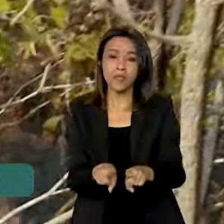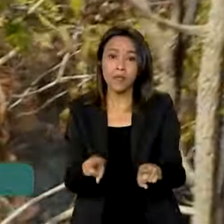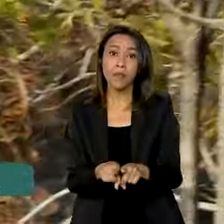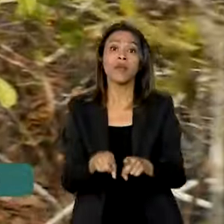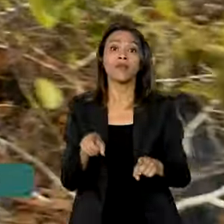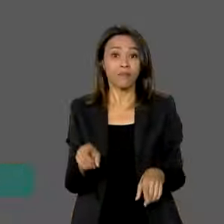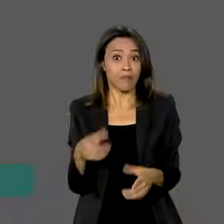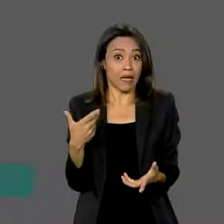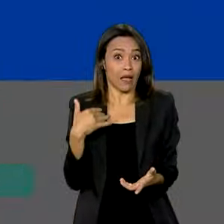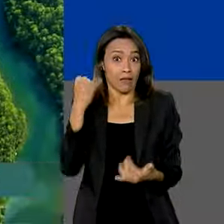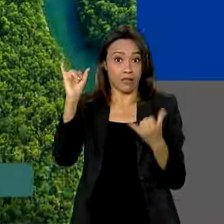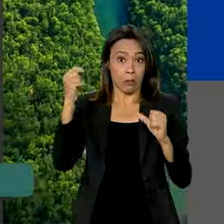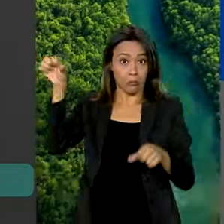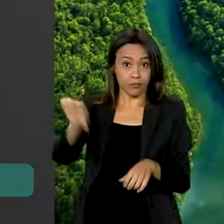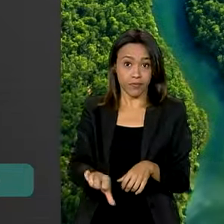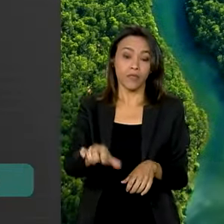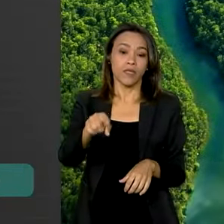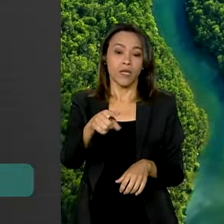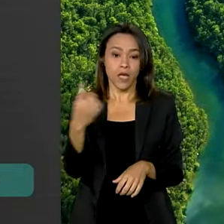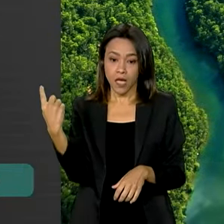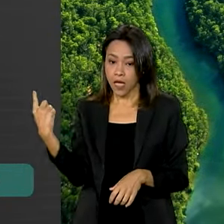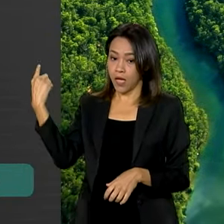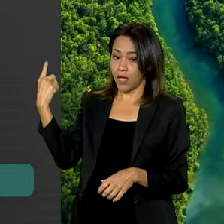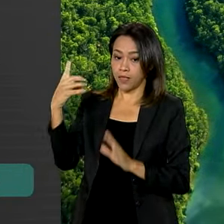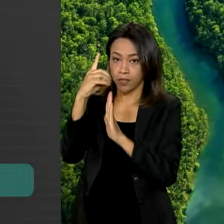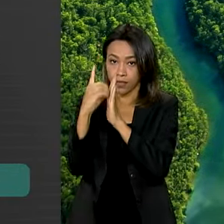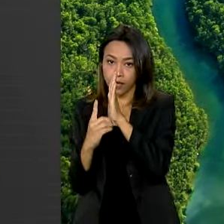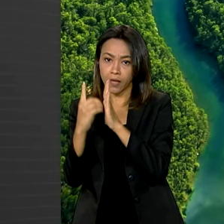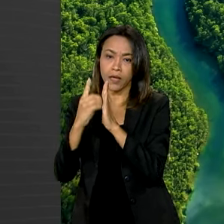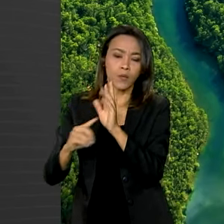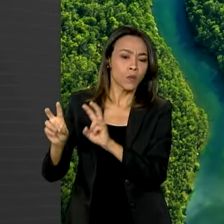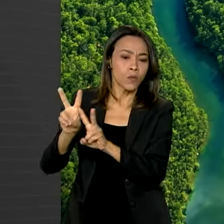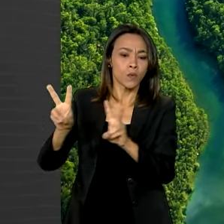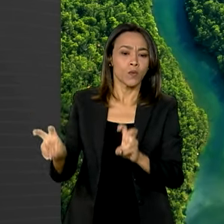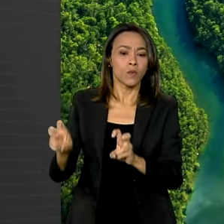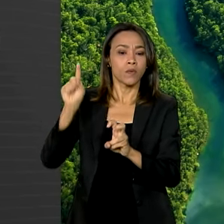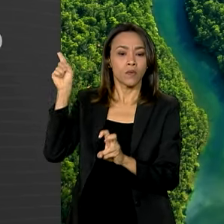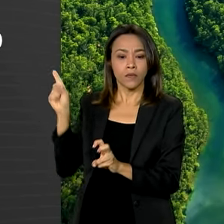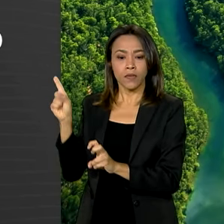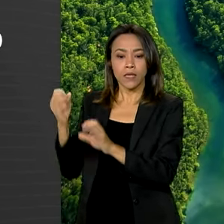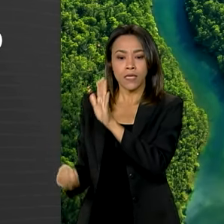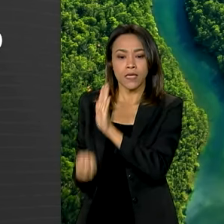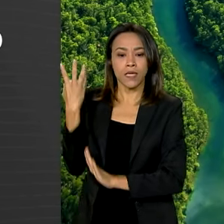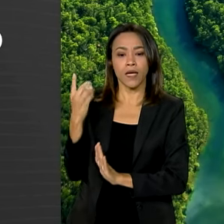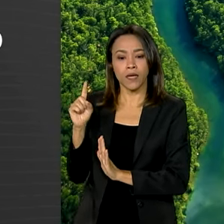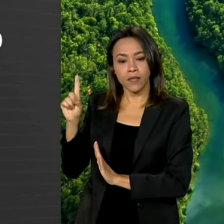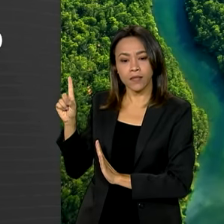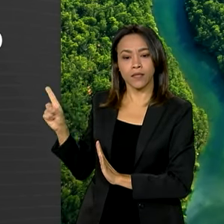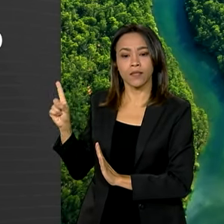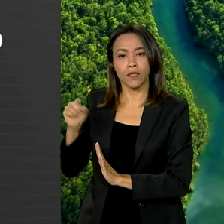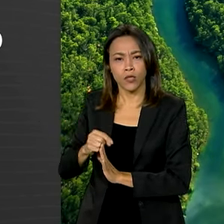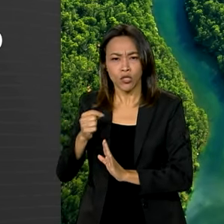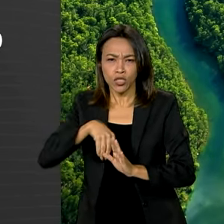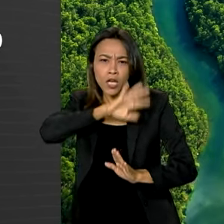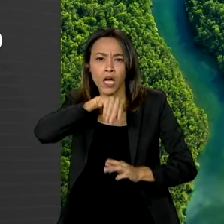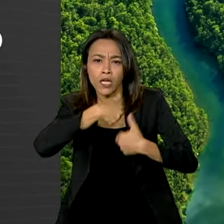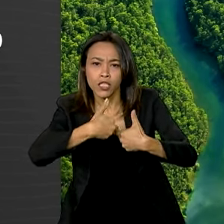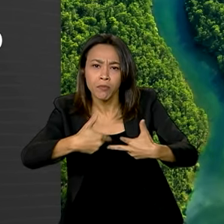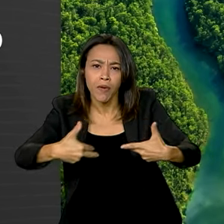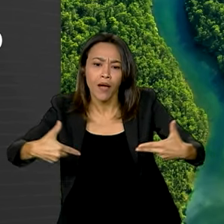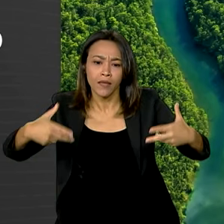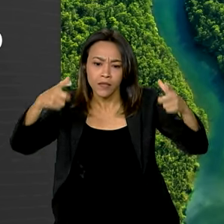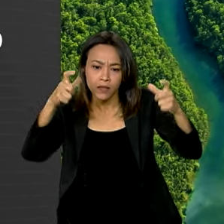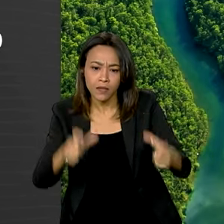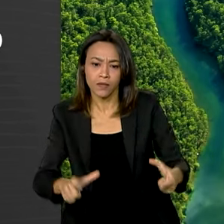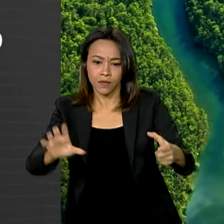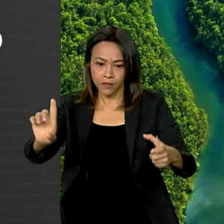coordenada. Já os decretos assinados tratam sobre a criação do Refúgio de Vida Silvestre do Sawin